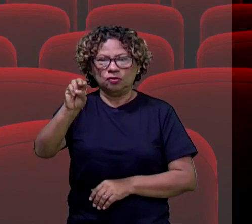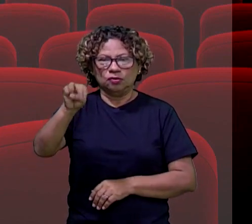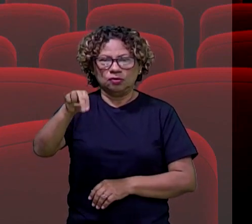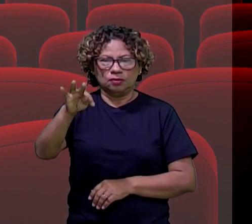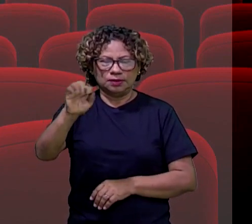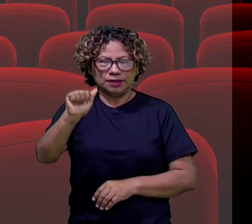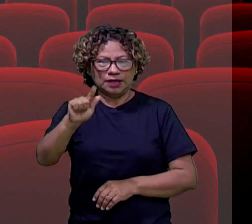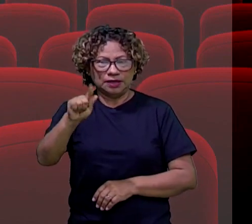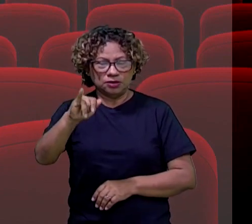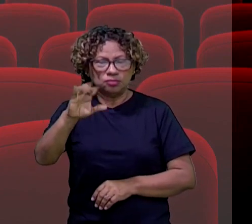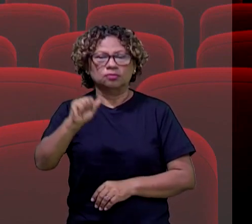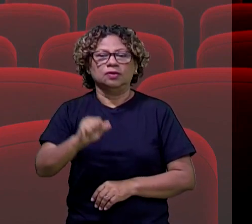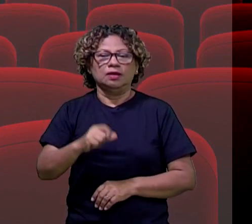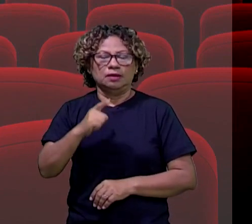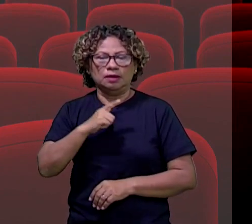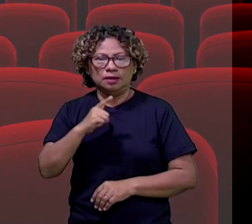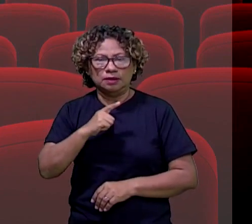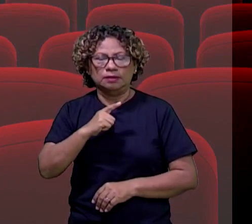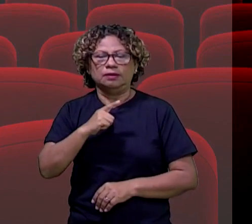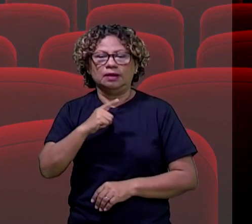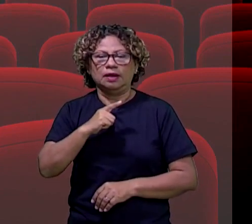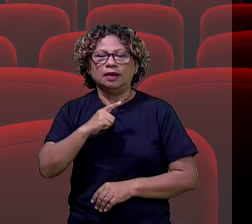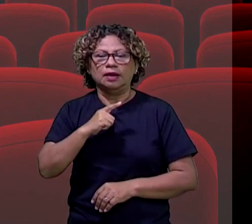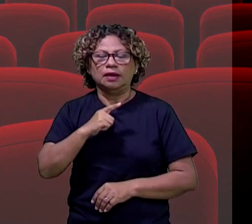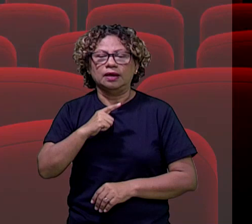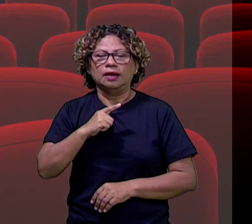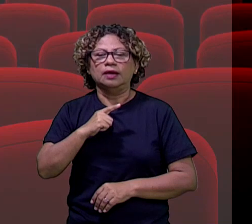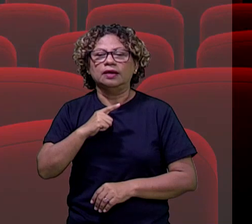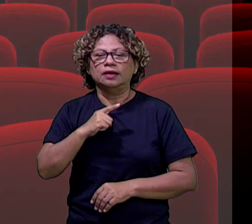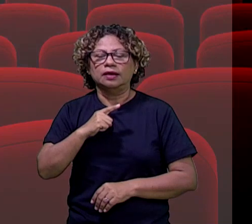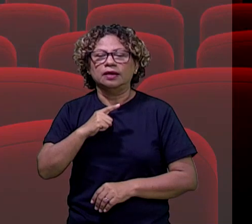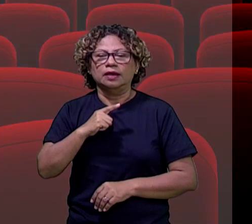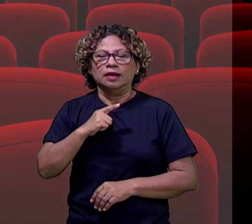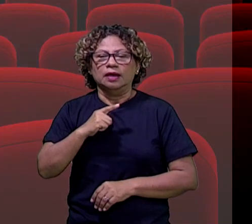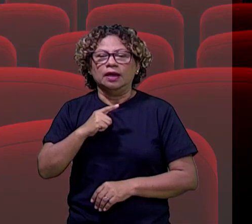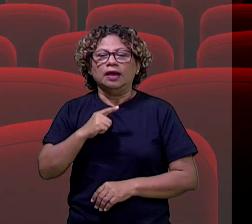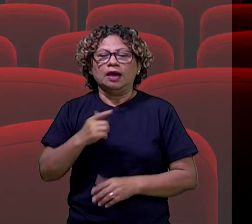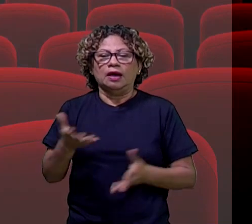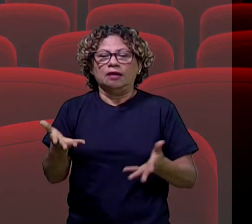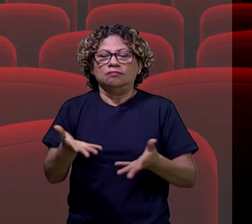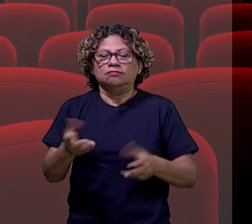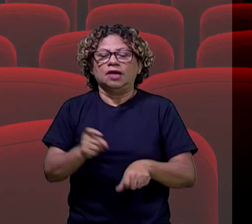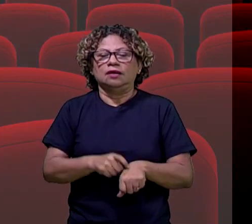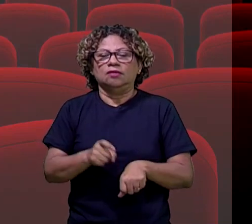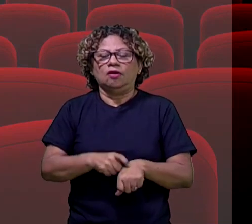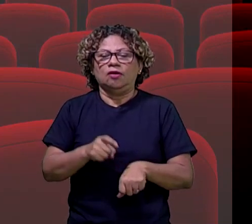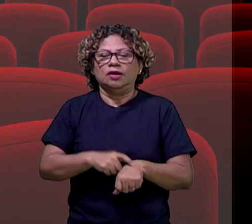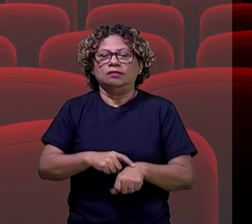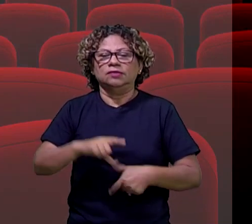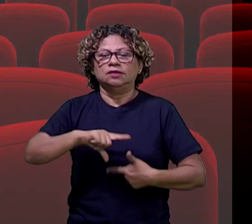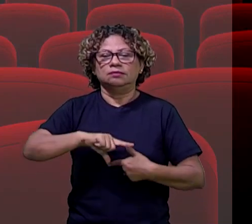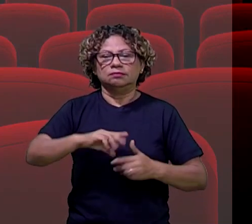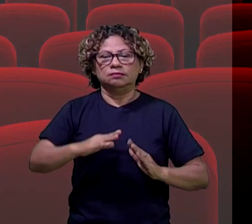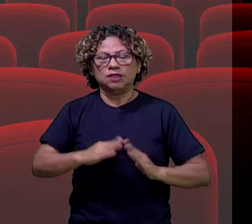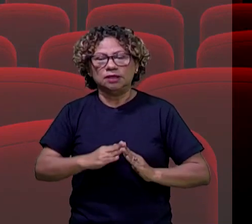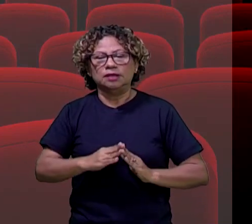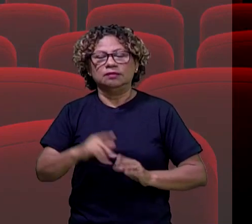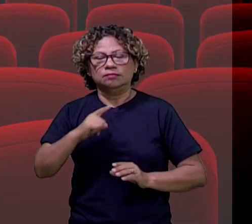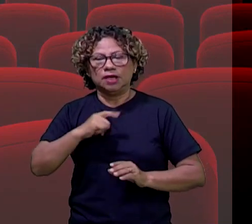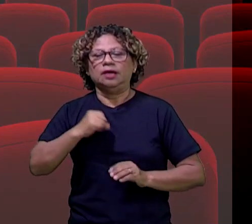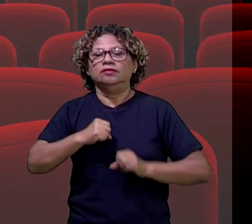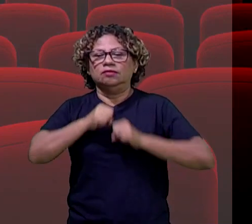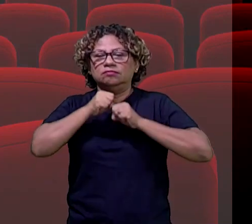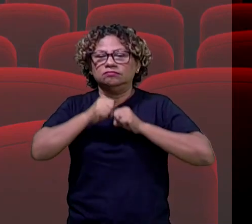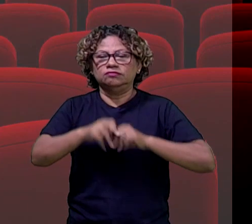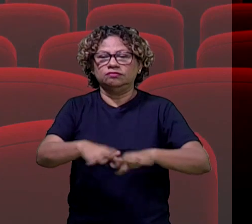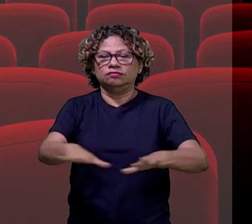filme, gente, ele retrata muito o que a gente está vivendo na atualidade, nesse momento de isolamento, de pandemia,